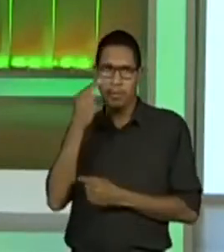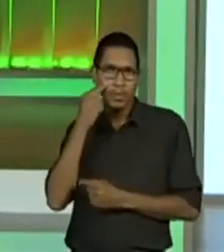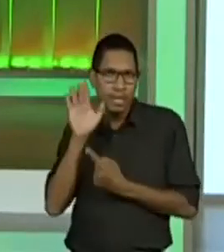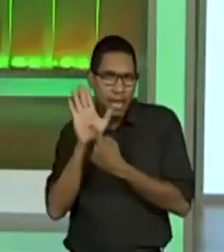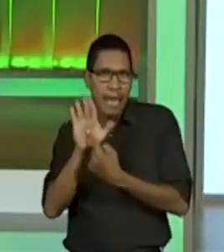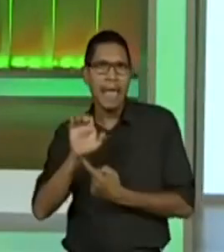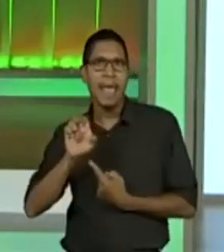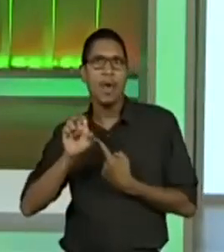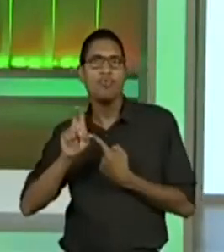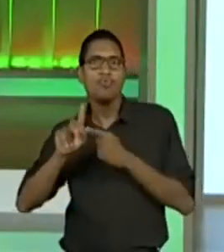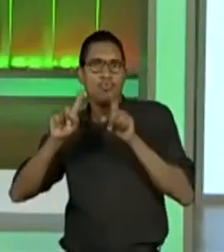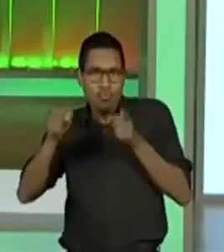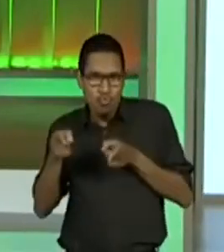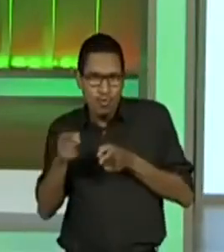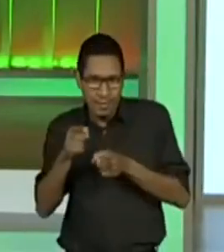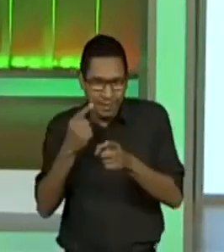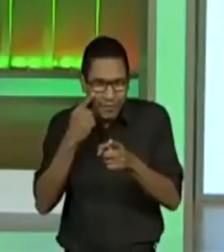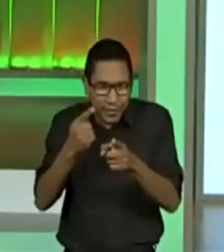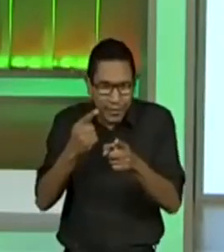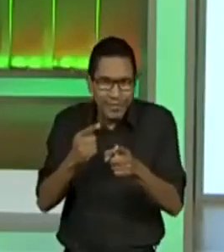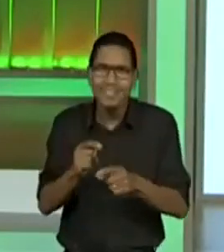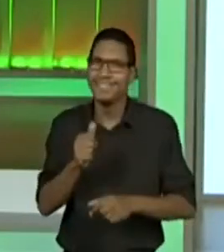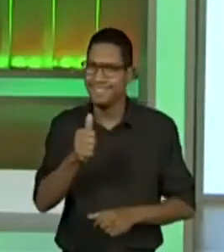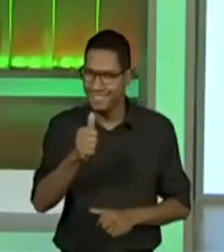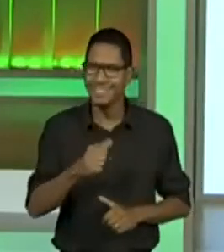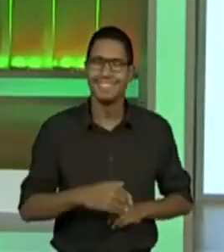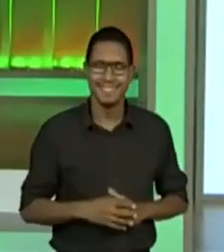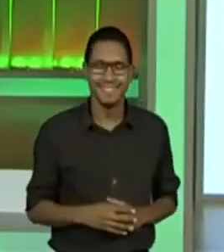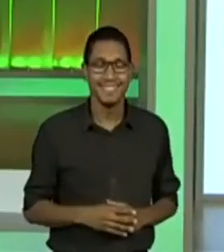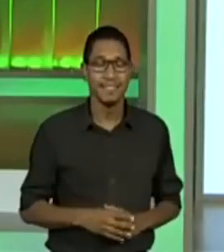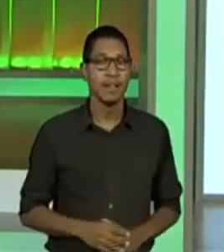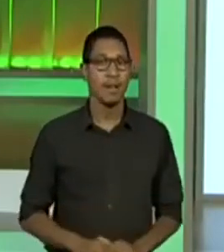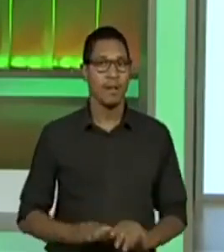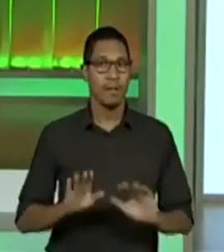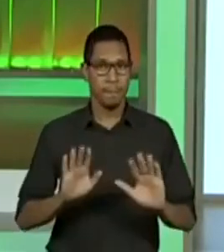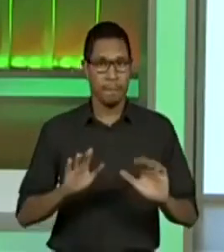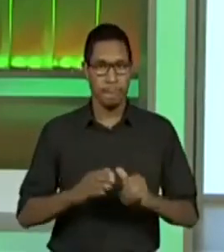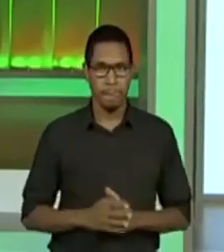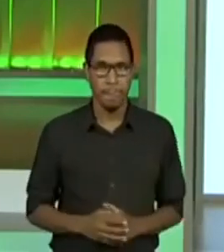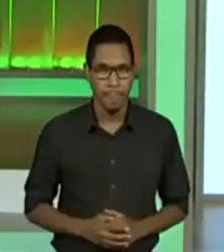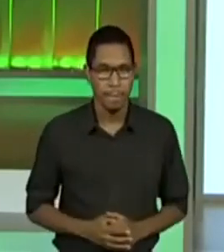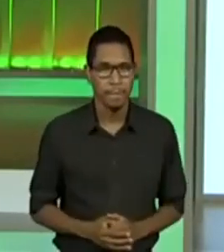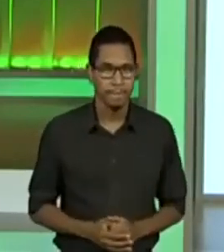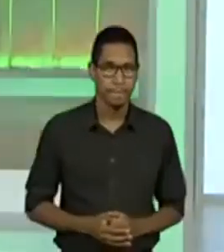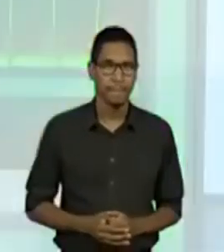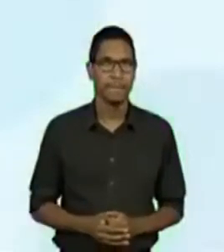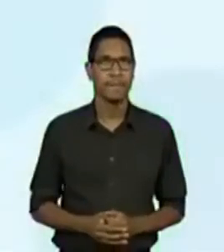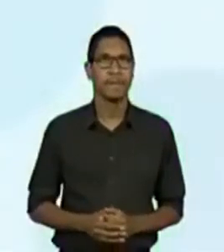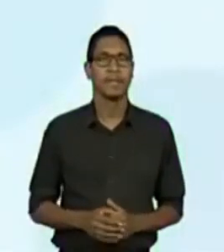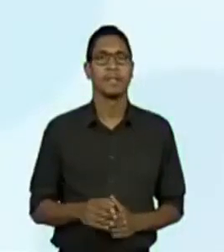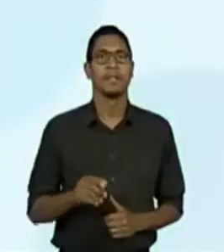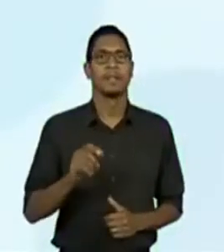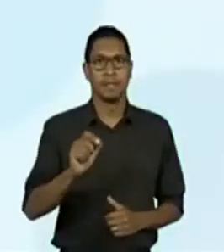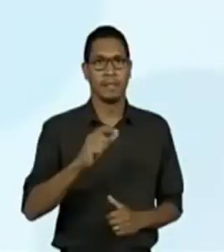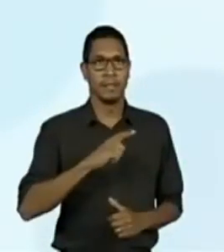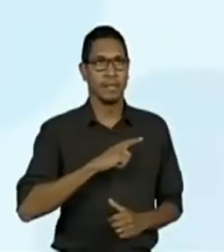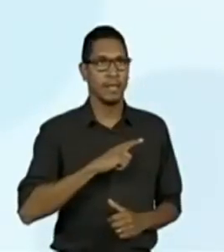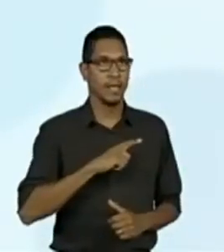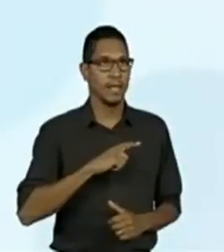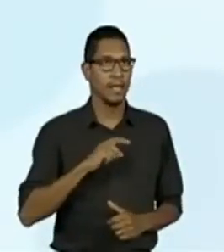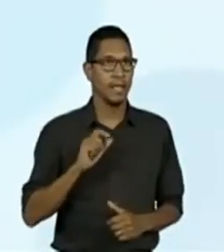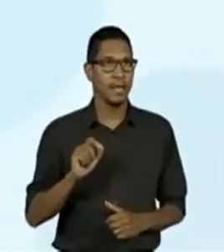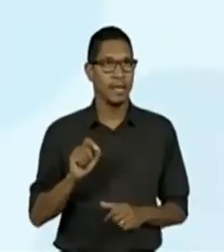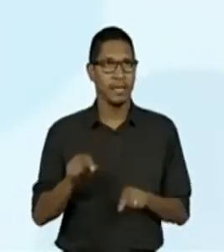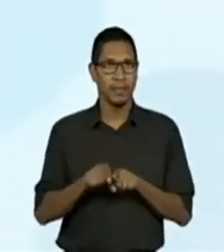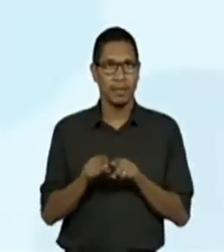E aí, ah, que eu vou falar, agora sim, nós temos, obrigada, gente. Ó, já falaram que é despedida, já,